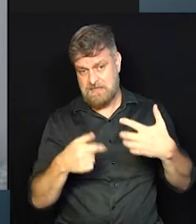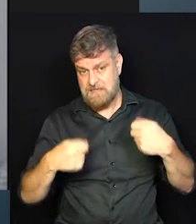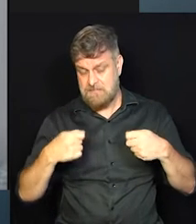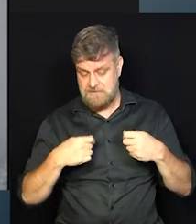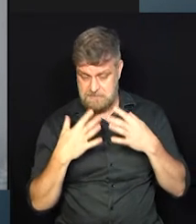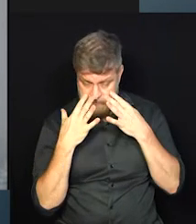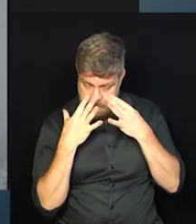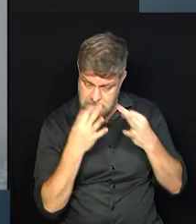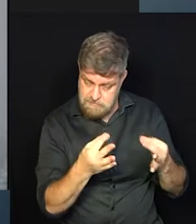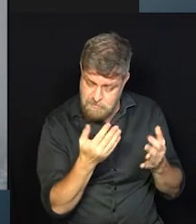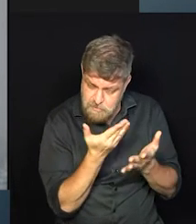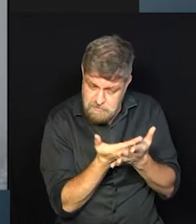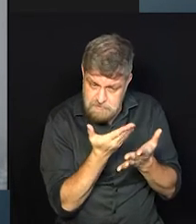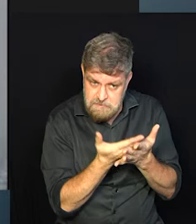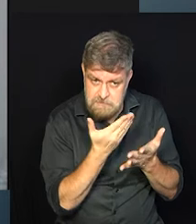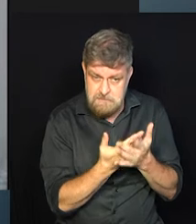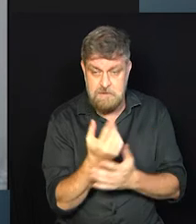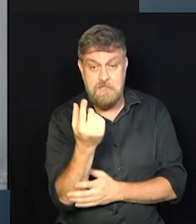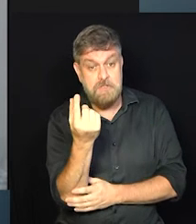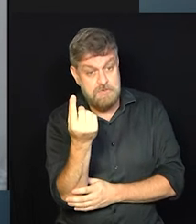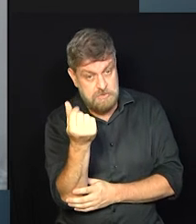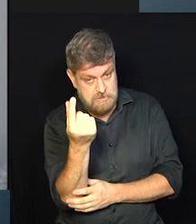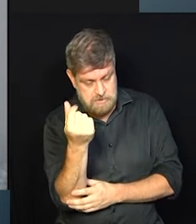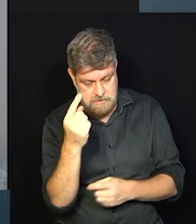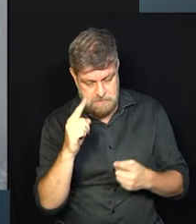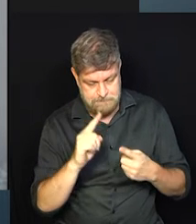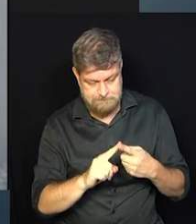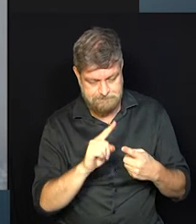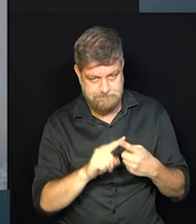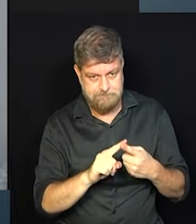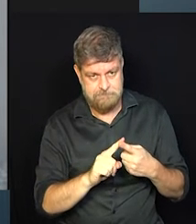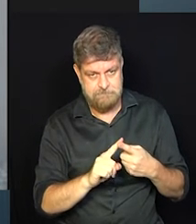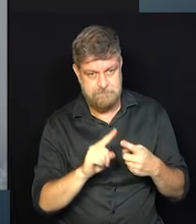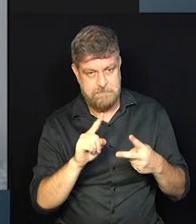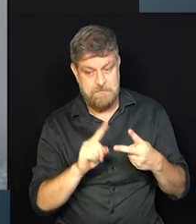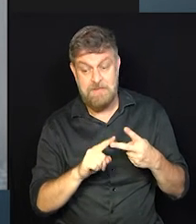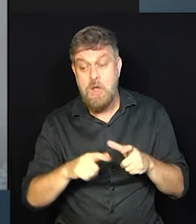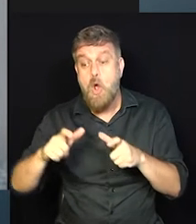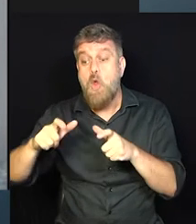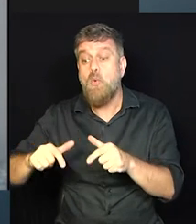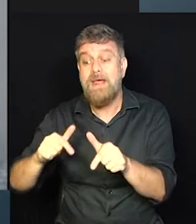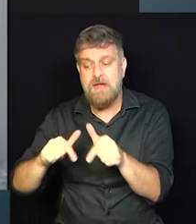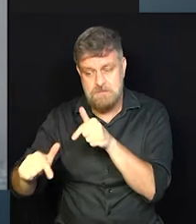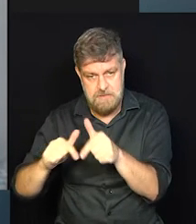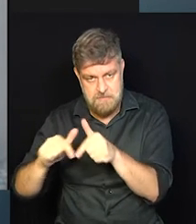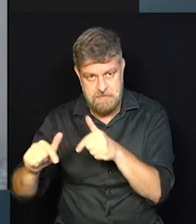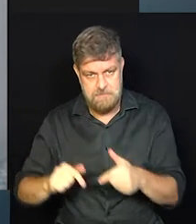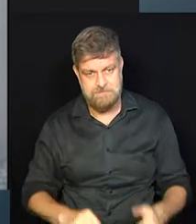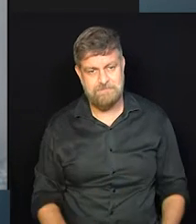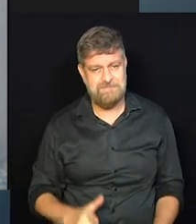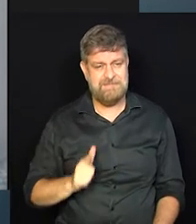estudados, né? Pontos financeiros, pontos, assim, local de trabalho,